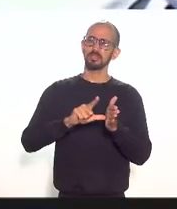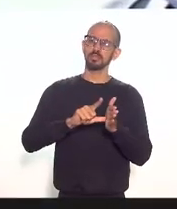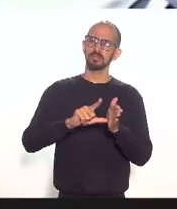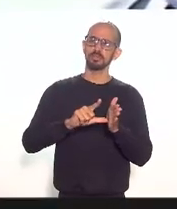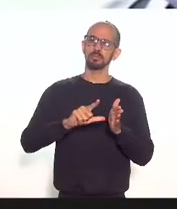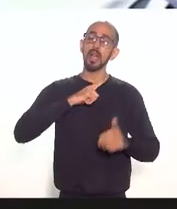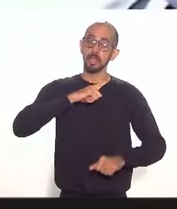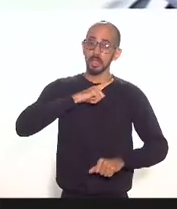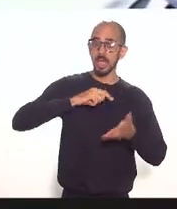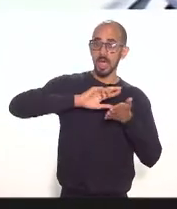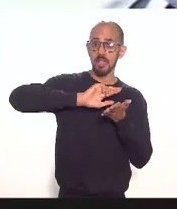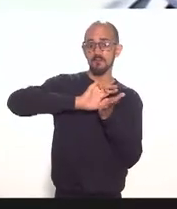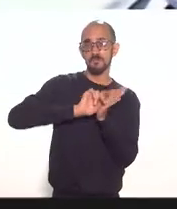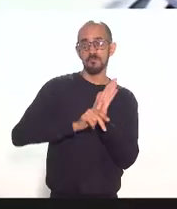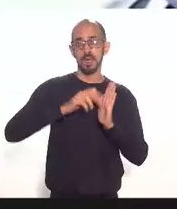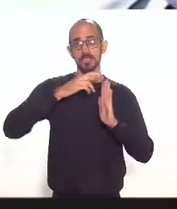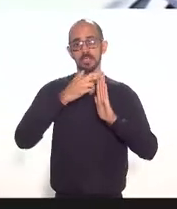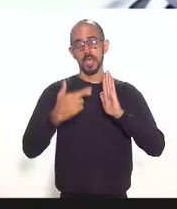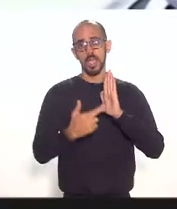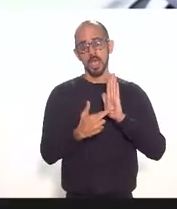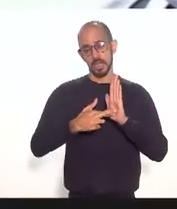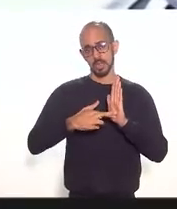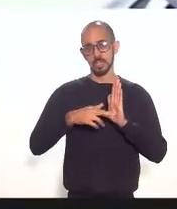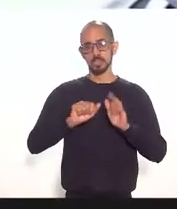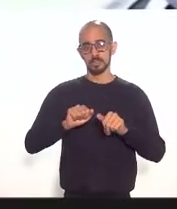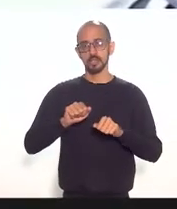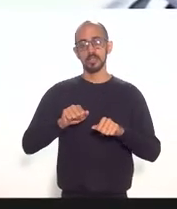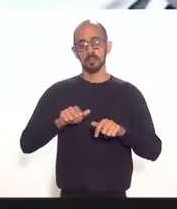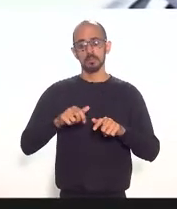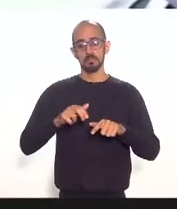benefício com o volume de passageiros transportados.